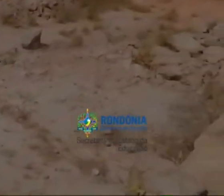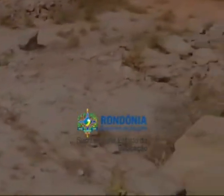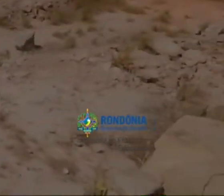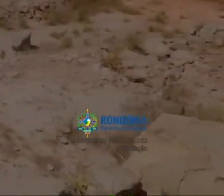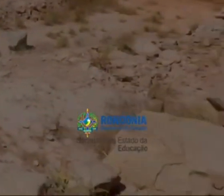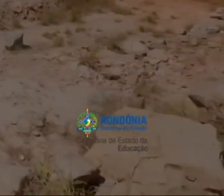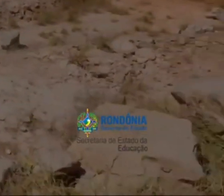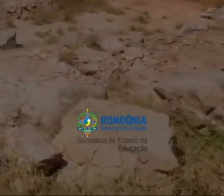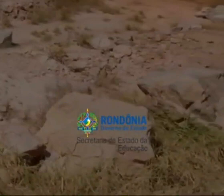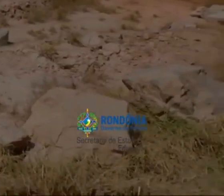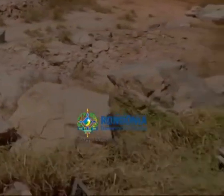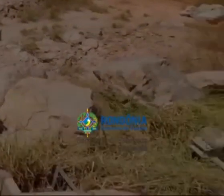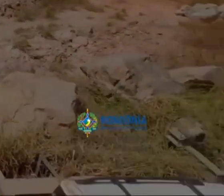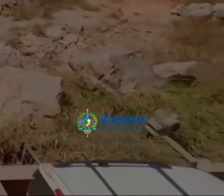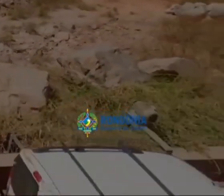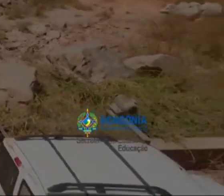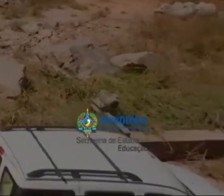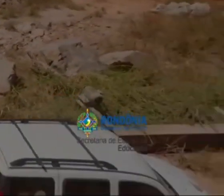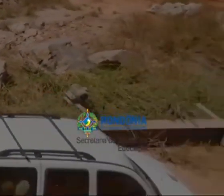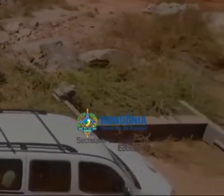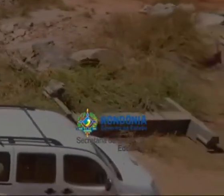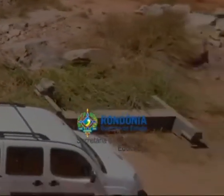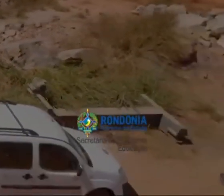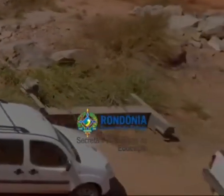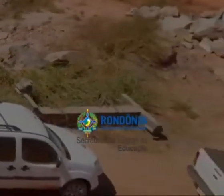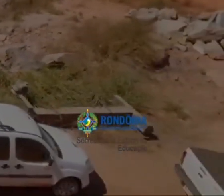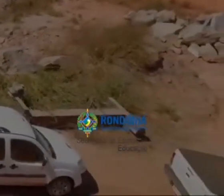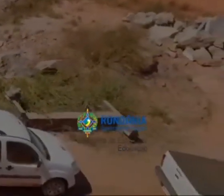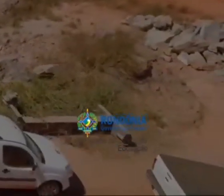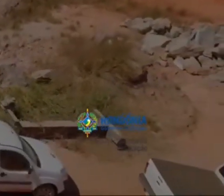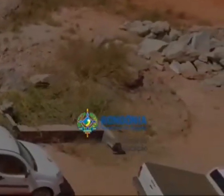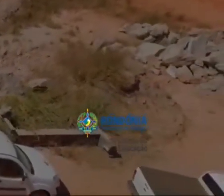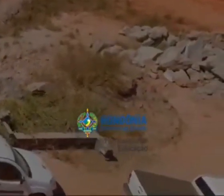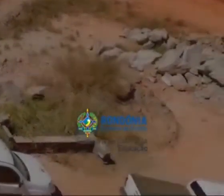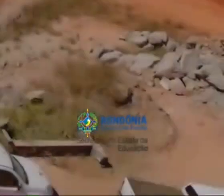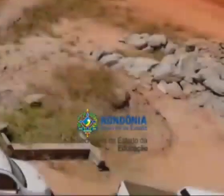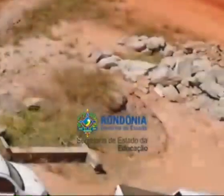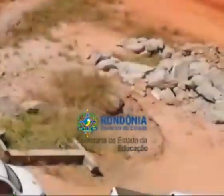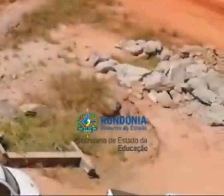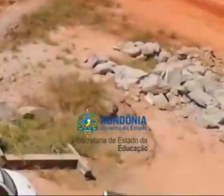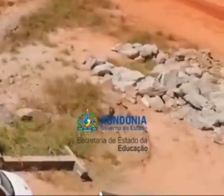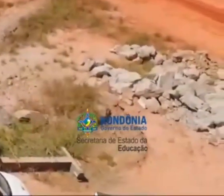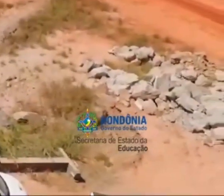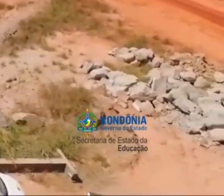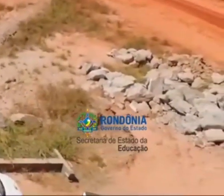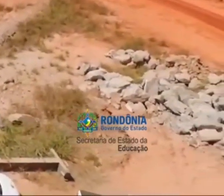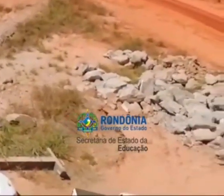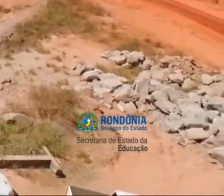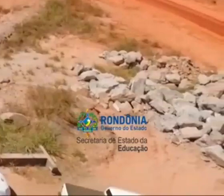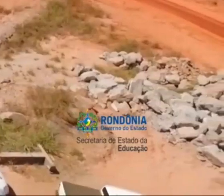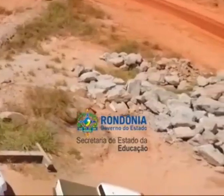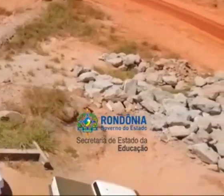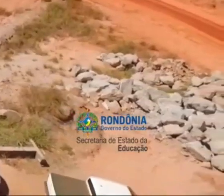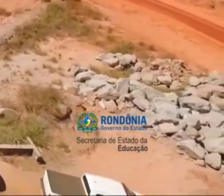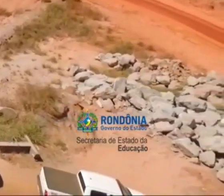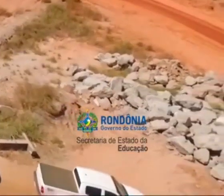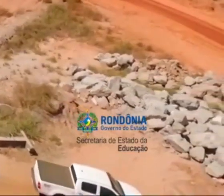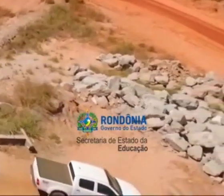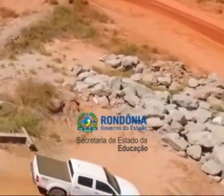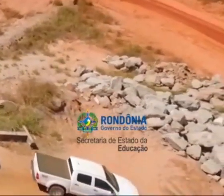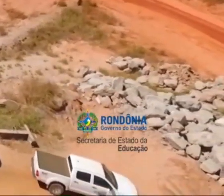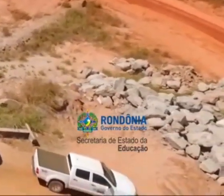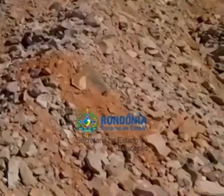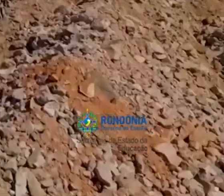ano de 1955, nas terras do senhor Joaquim Rocha, um